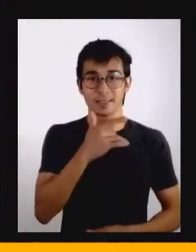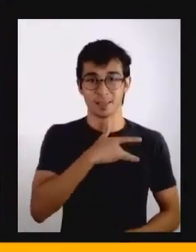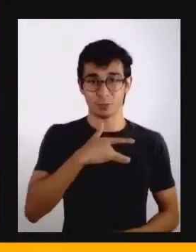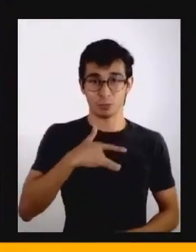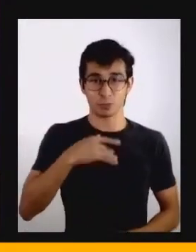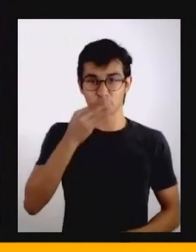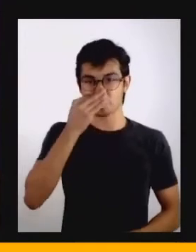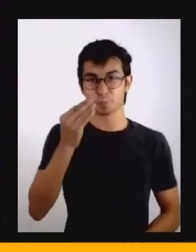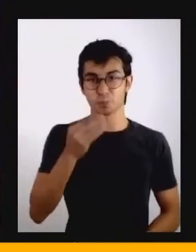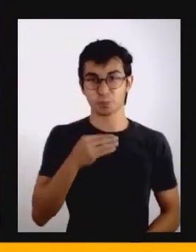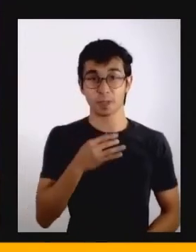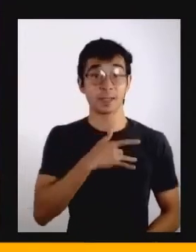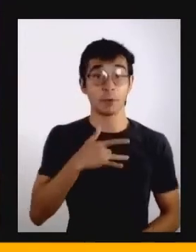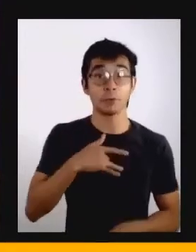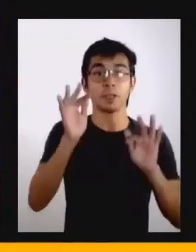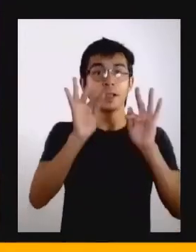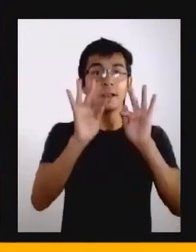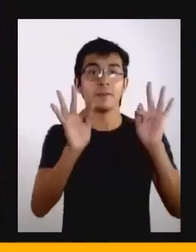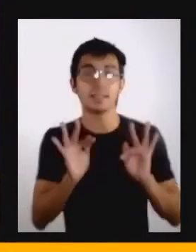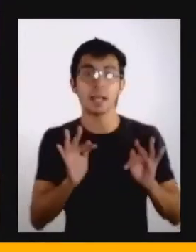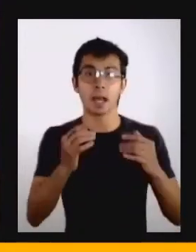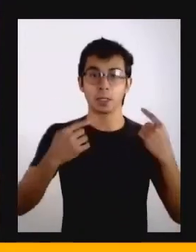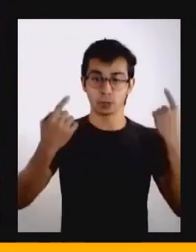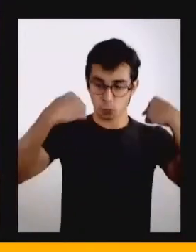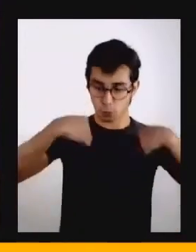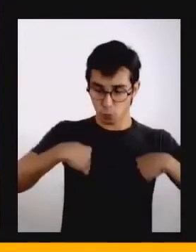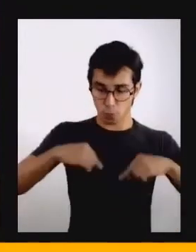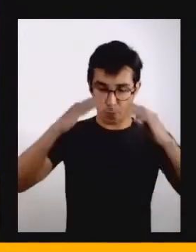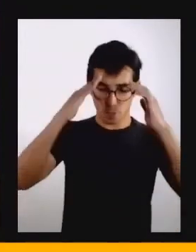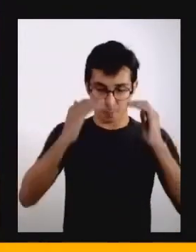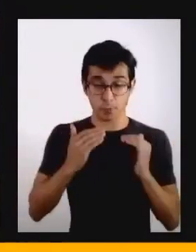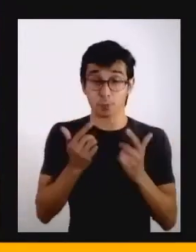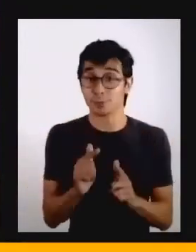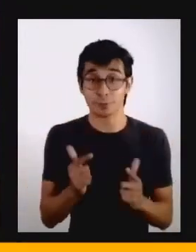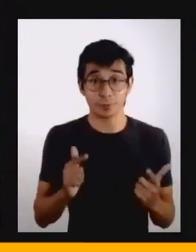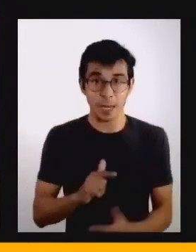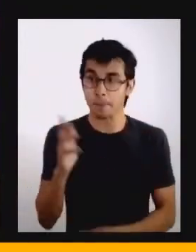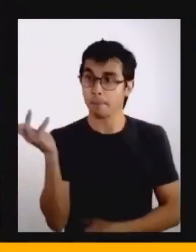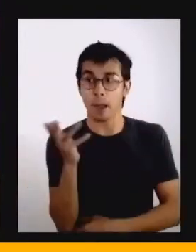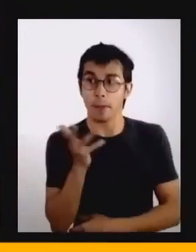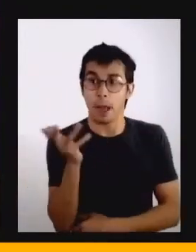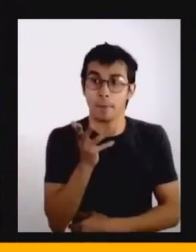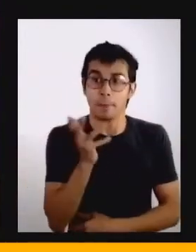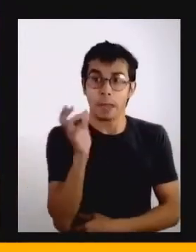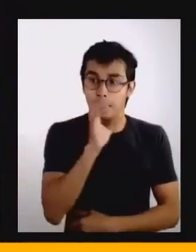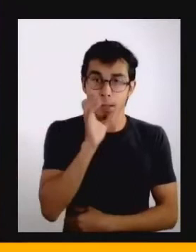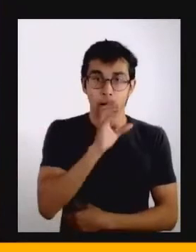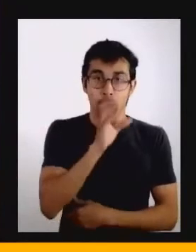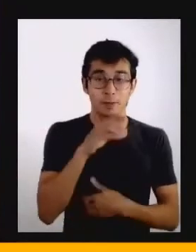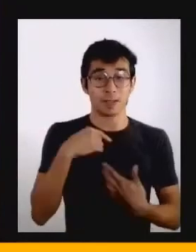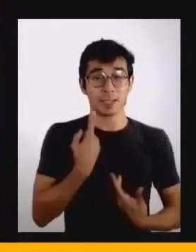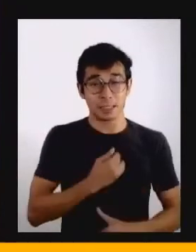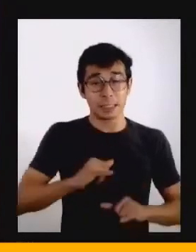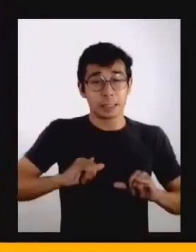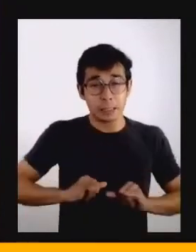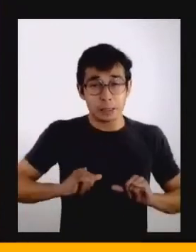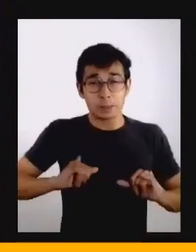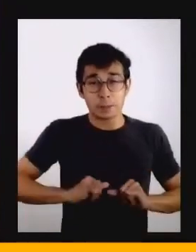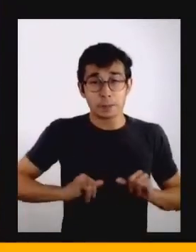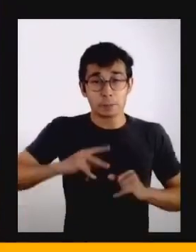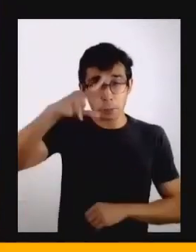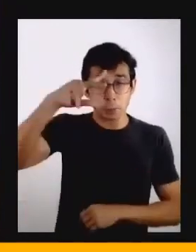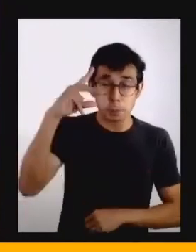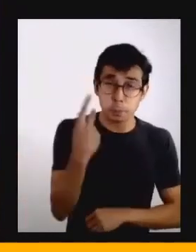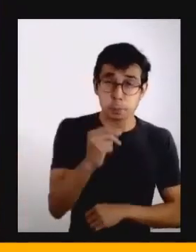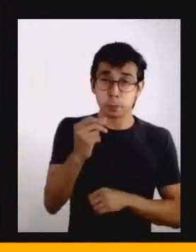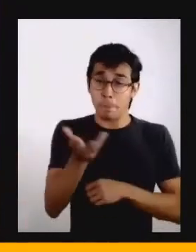conveniência, felicidade orgânica, e, com isso, a gente passa a sofrer o esforço dessa aceleração